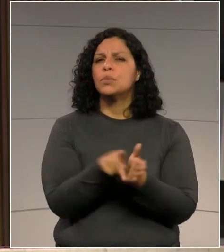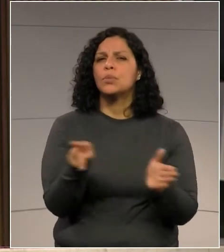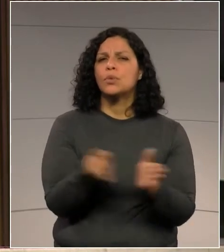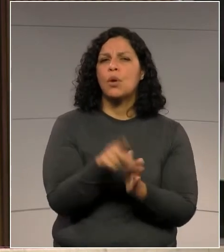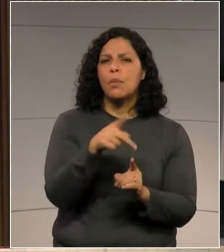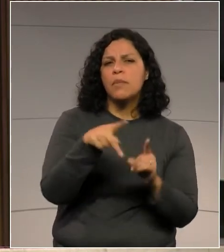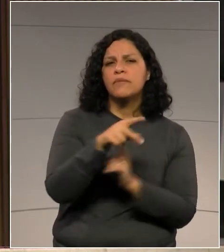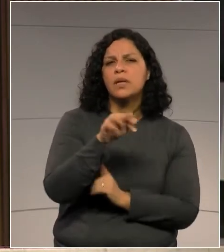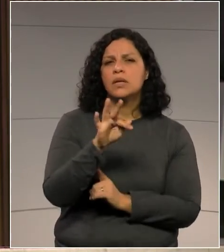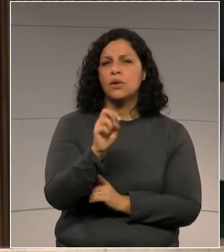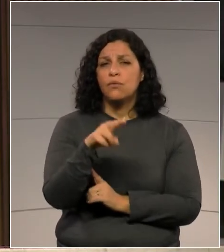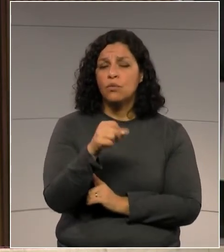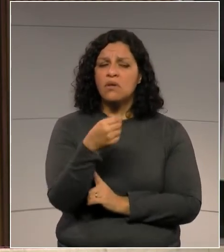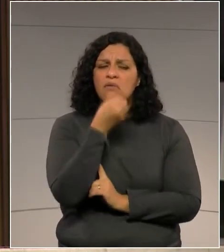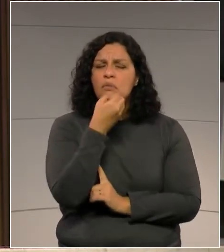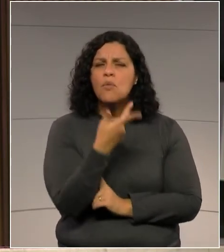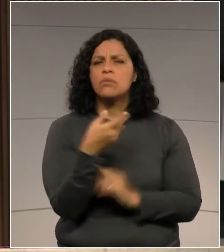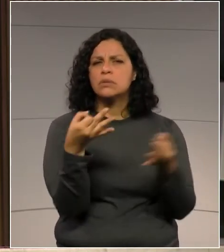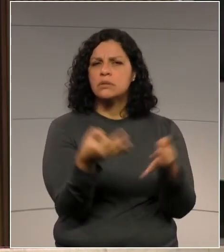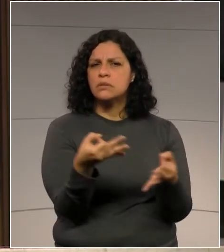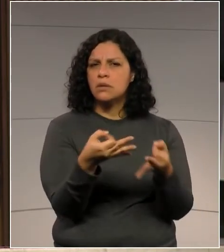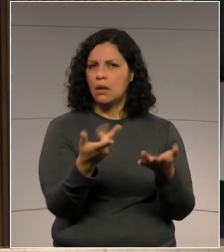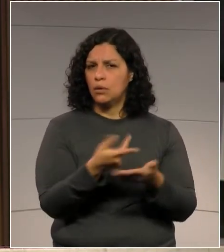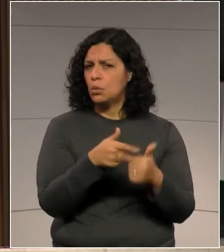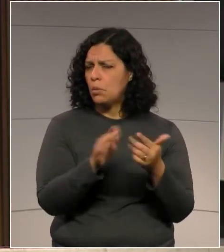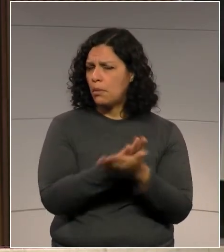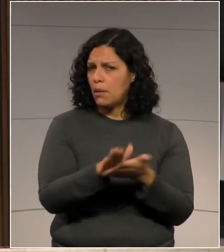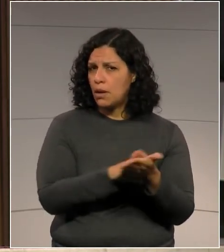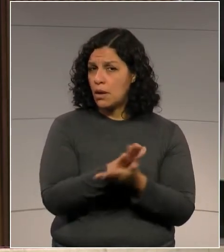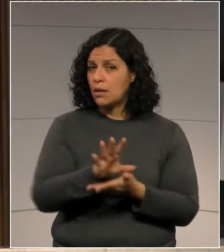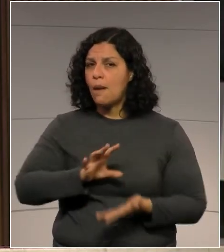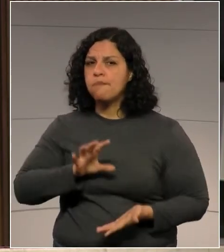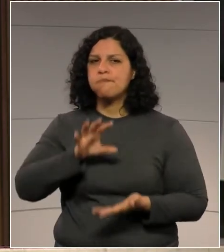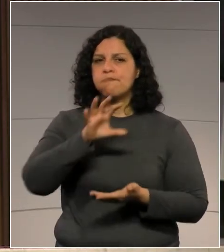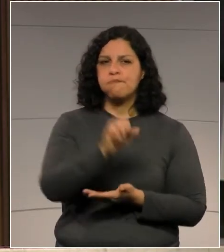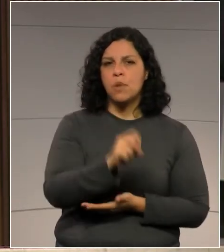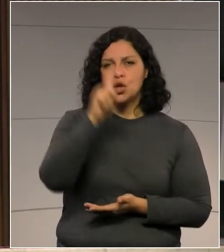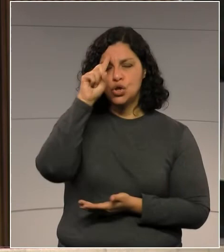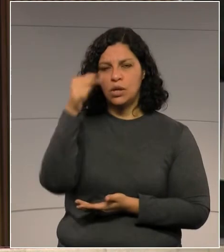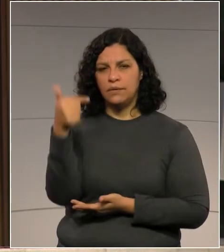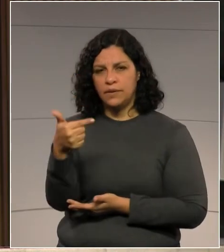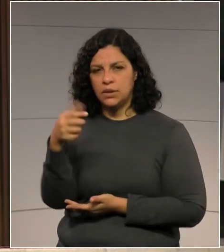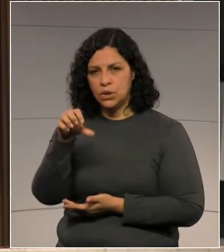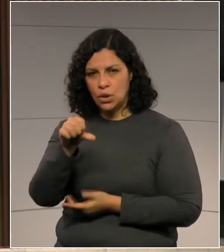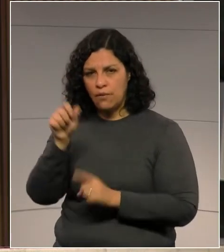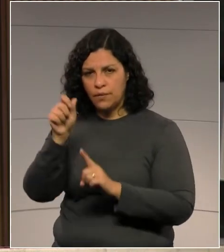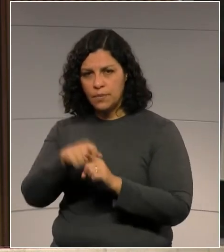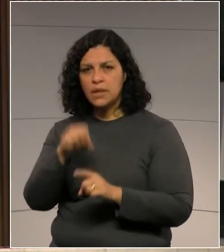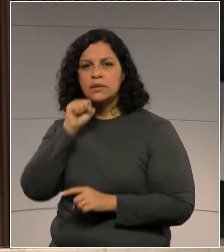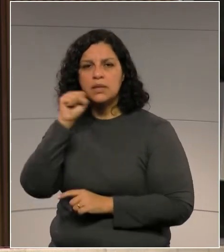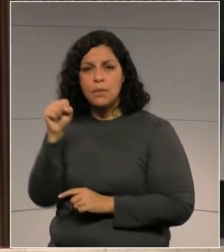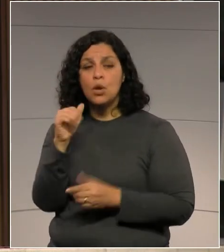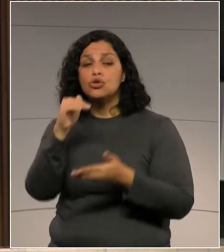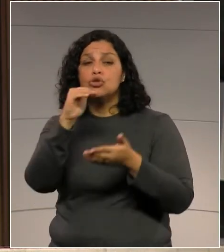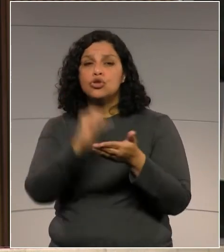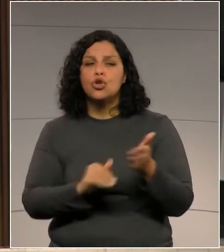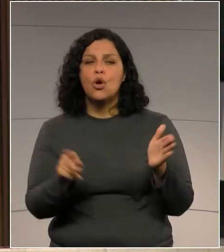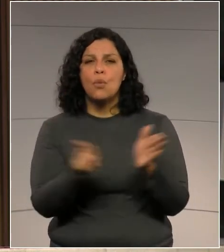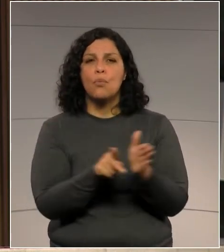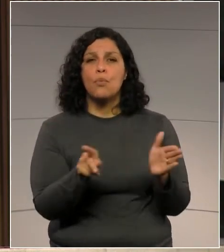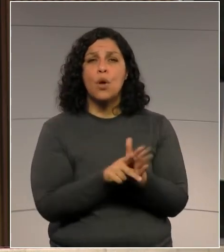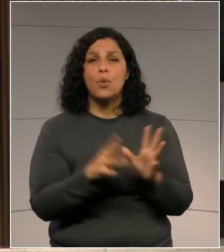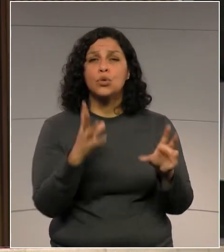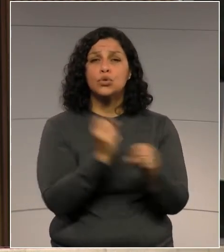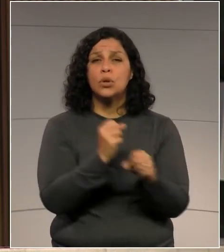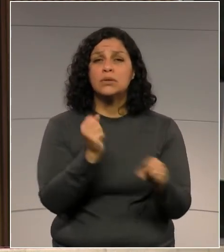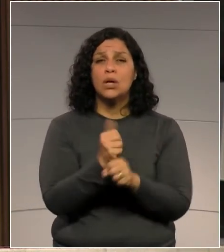de Previdência ia muito bem, obrigado. O ataque feito no 29 de abril retirou do Fundo de Previdência de lá para cá